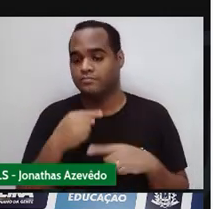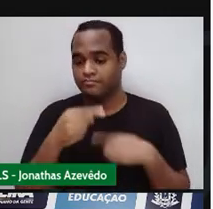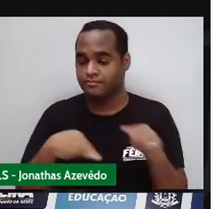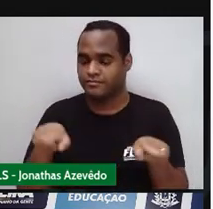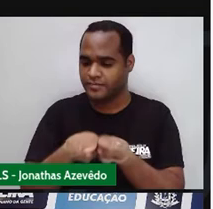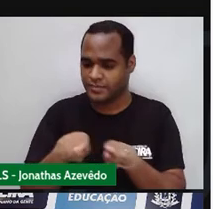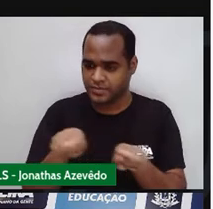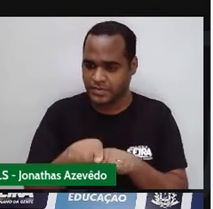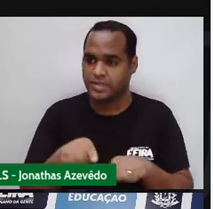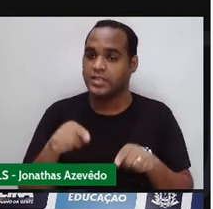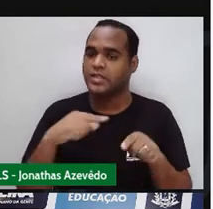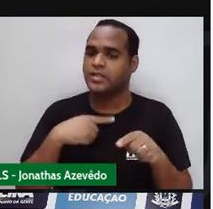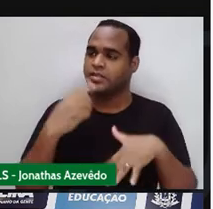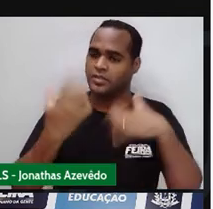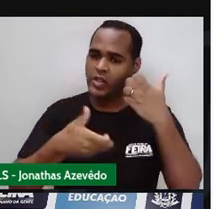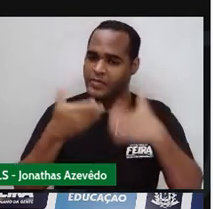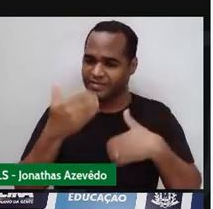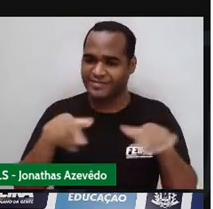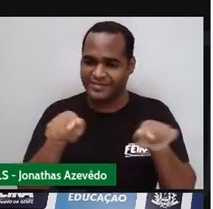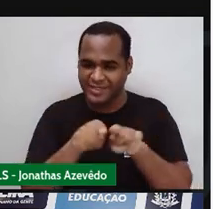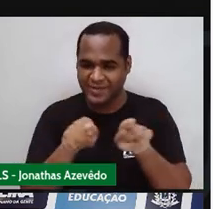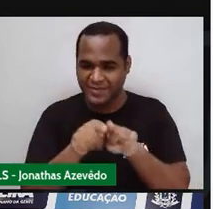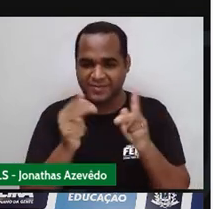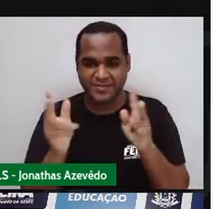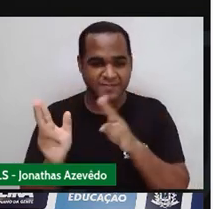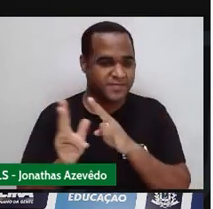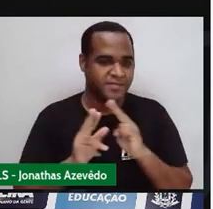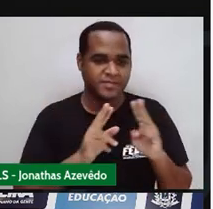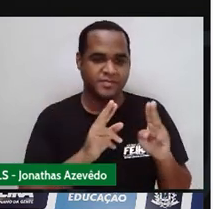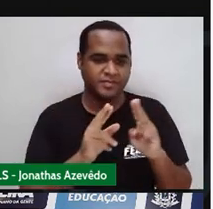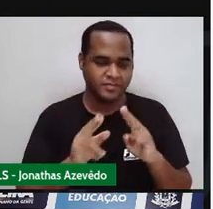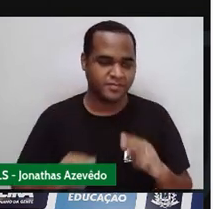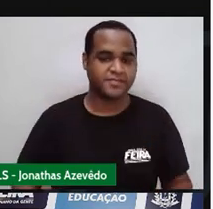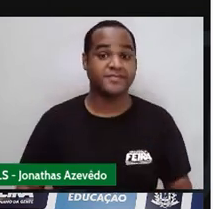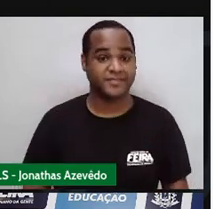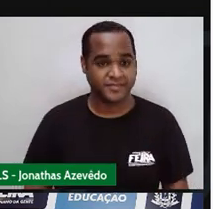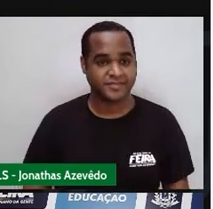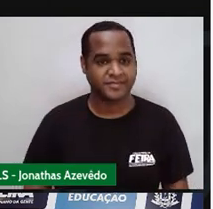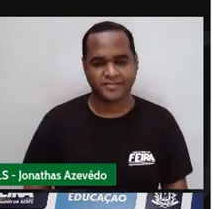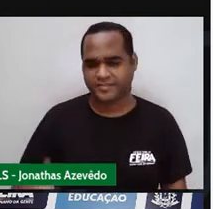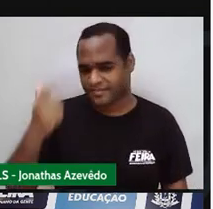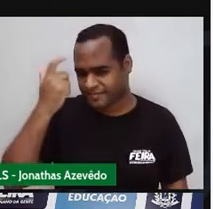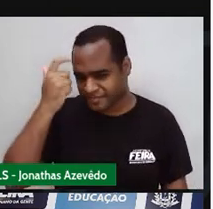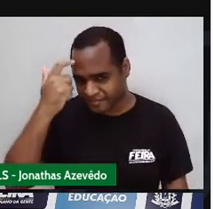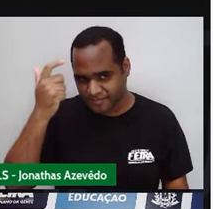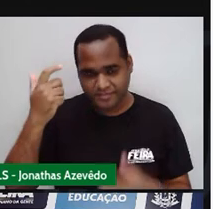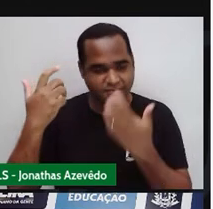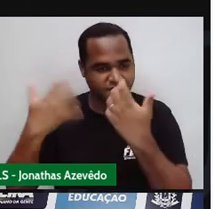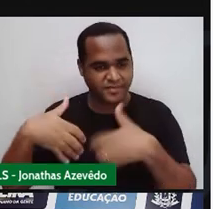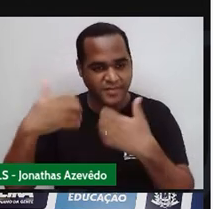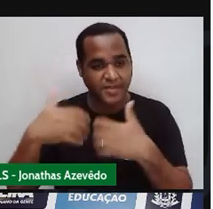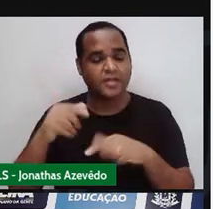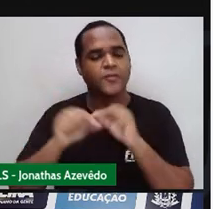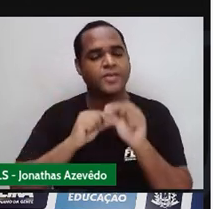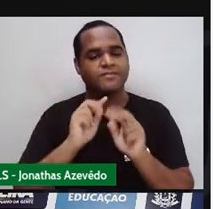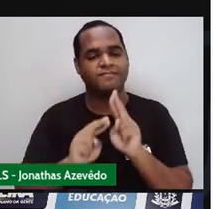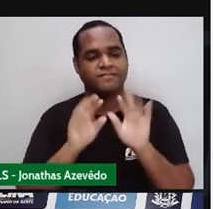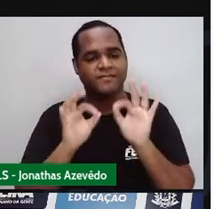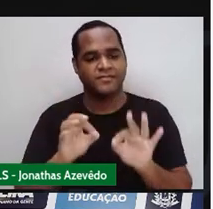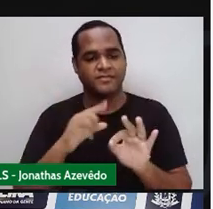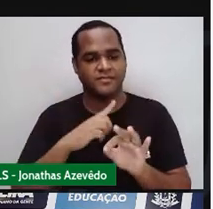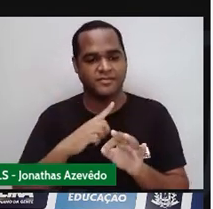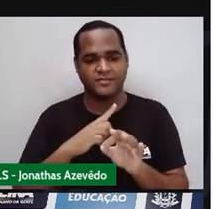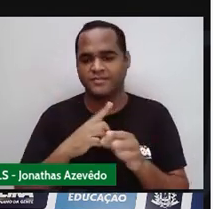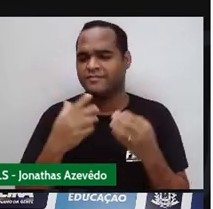descobre o que vem depois O sucessor Que bacana Agora Pensa aí Responde para você mesmo Para você